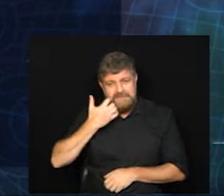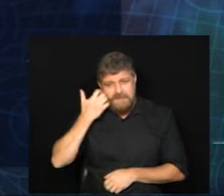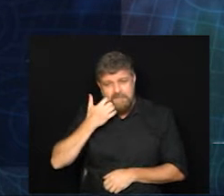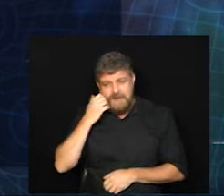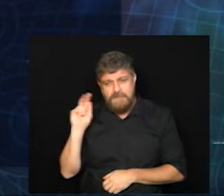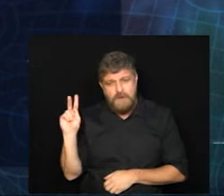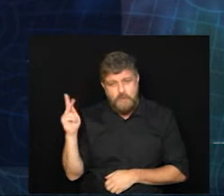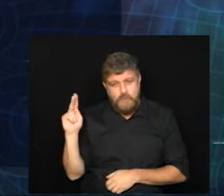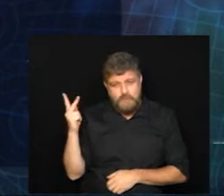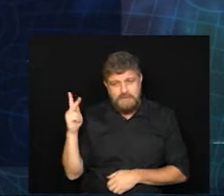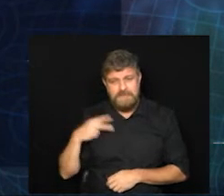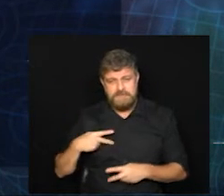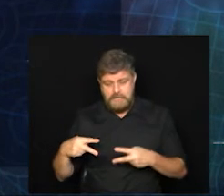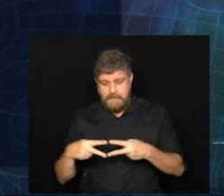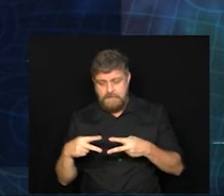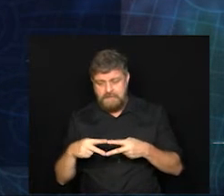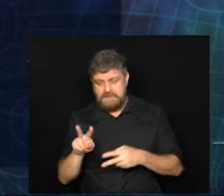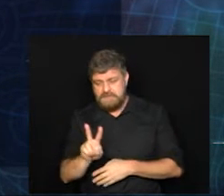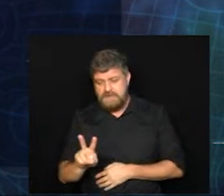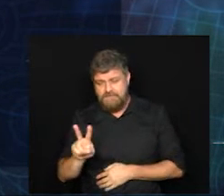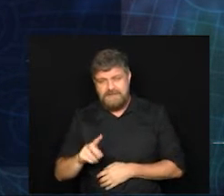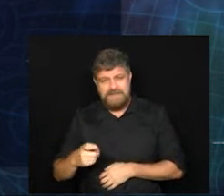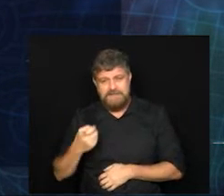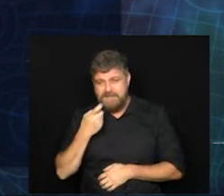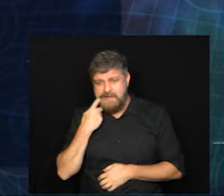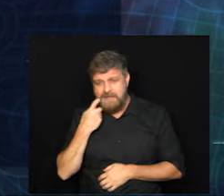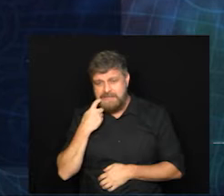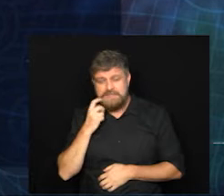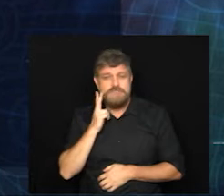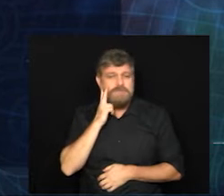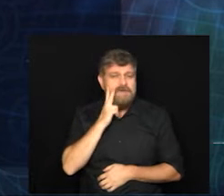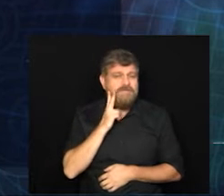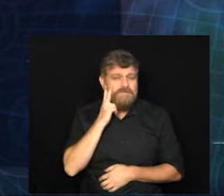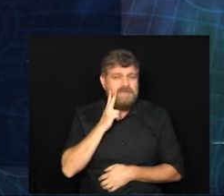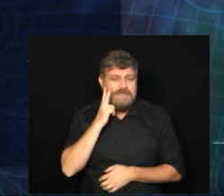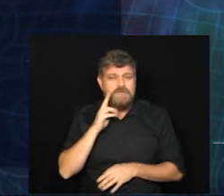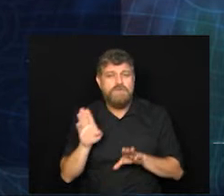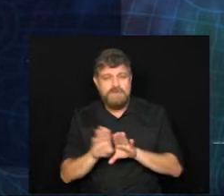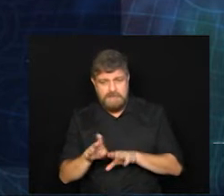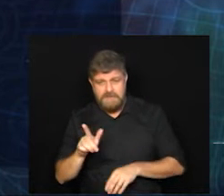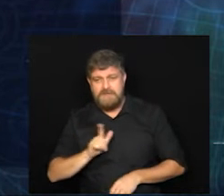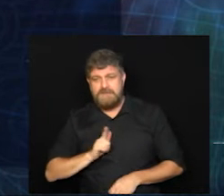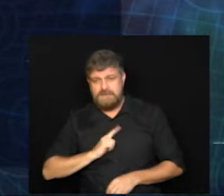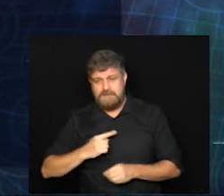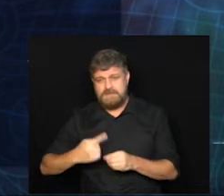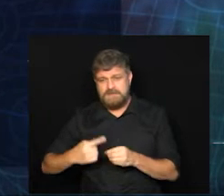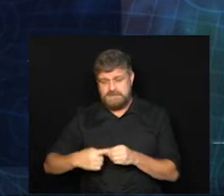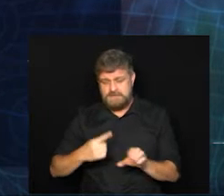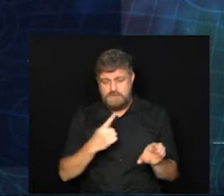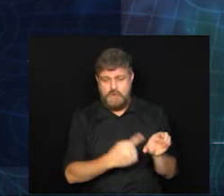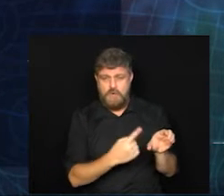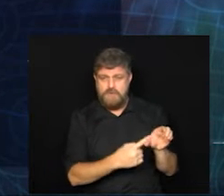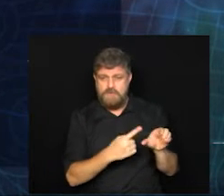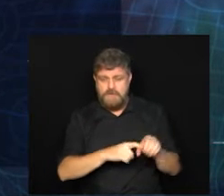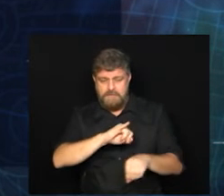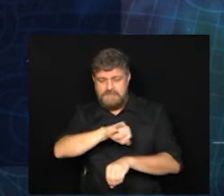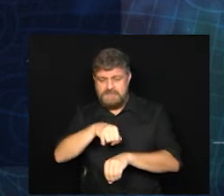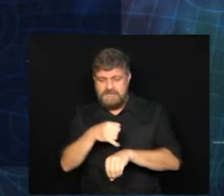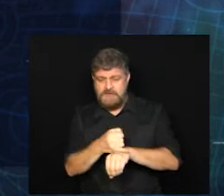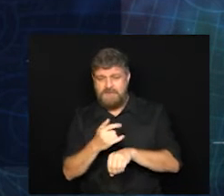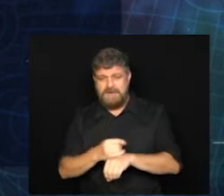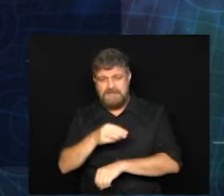Hortolândia, Paulínia, Valinhos, Itatiba, Vinhedo. Temos também as cidades de Cosmópolis, Jaguariúna,